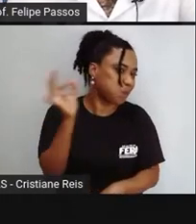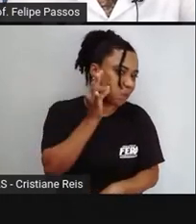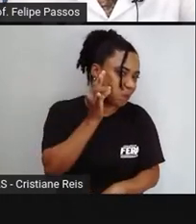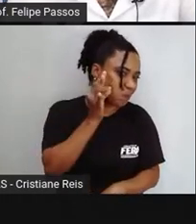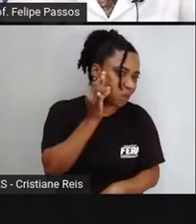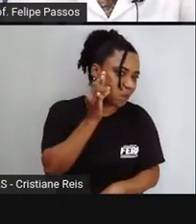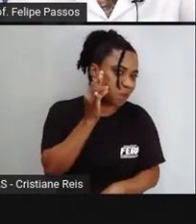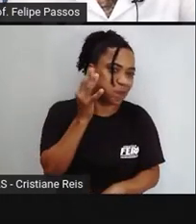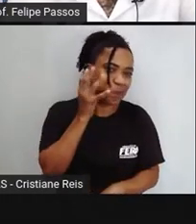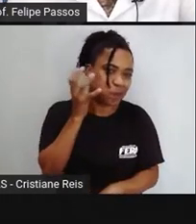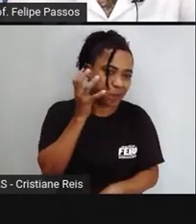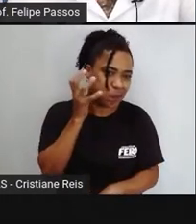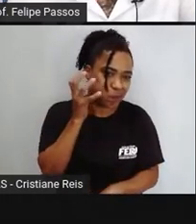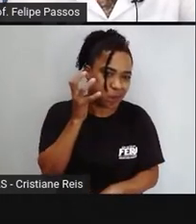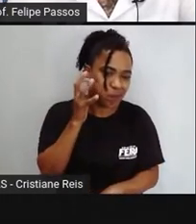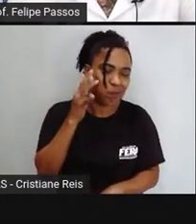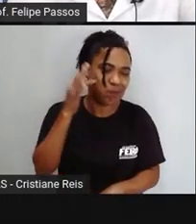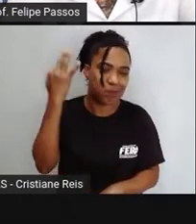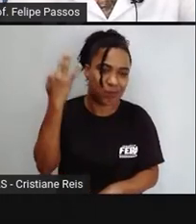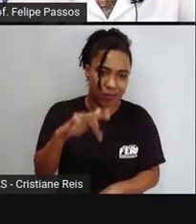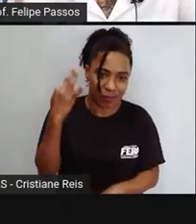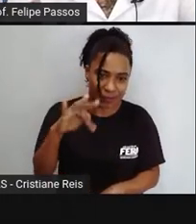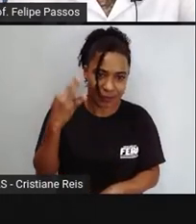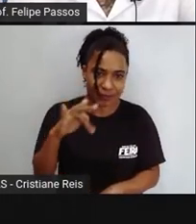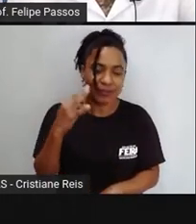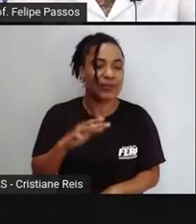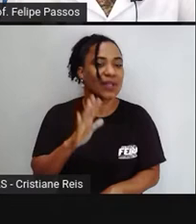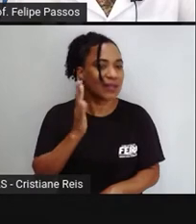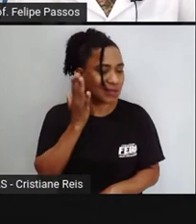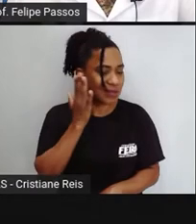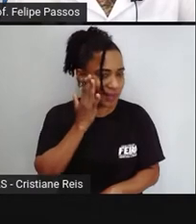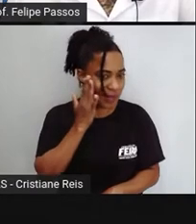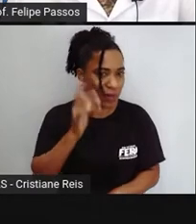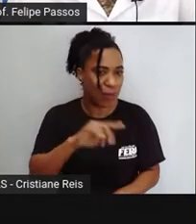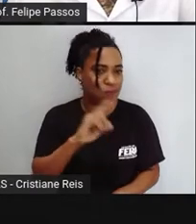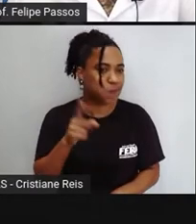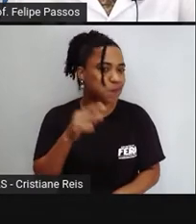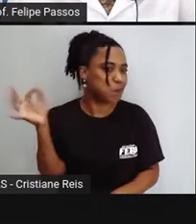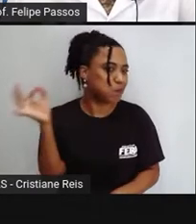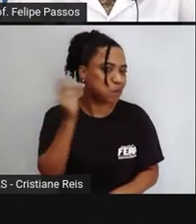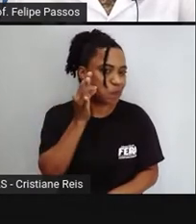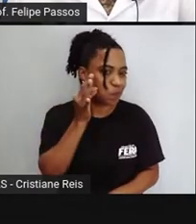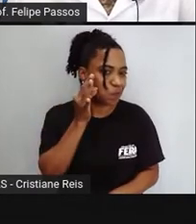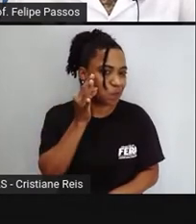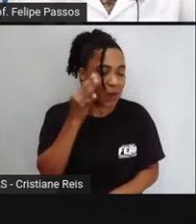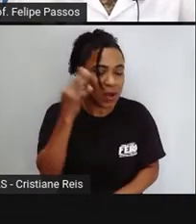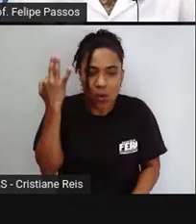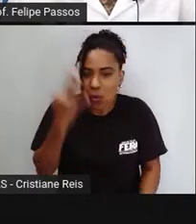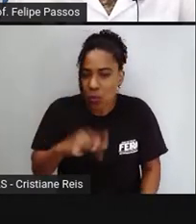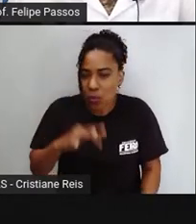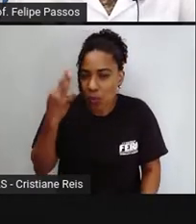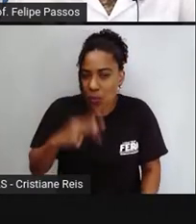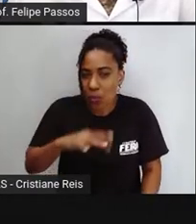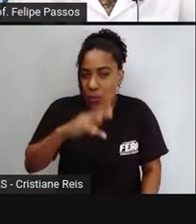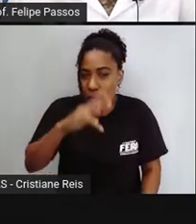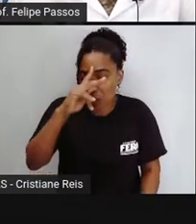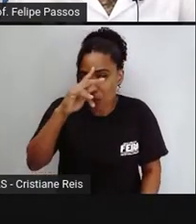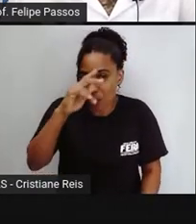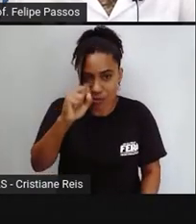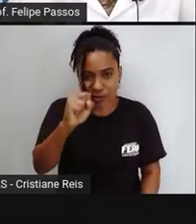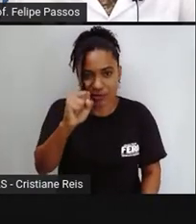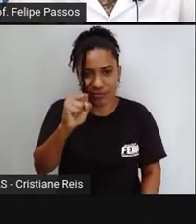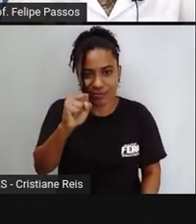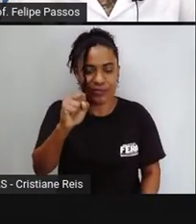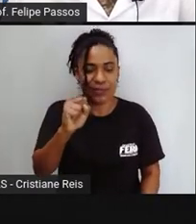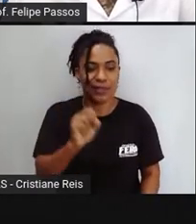bastante. A ferroada da abelha dói bastante. Quem já tomou aí, deve saber do que eu estou falando. A sensibilidade vai depender de